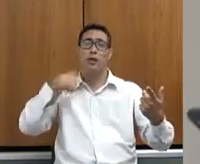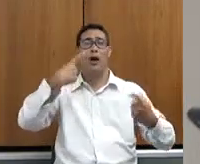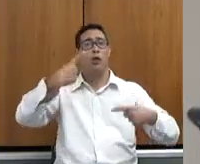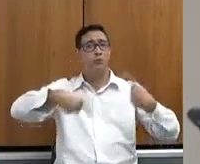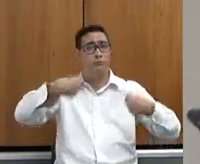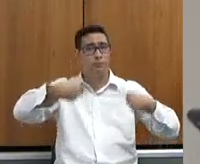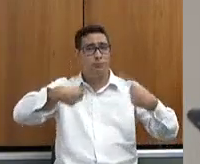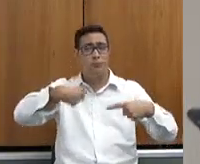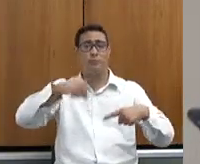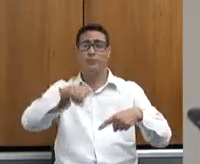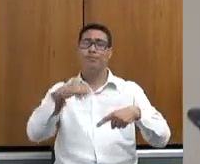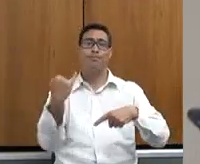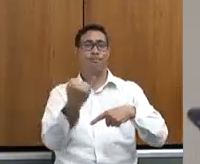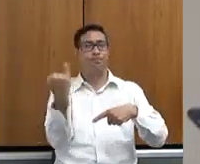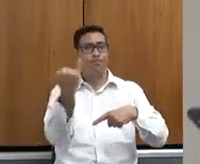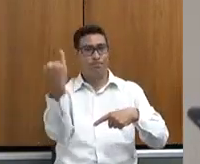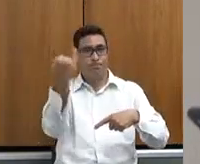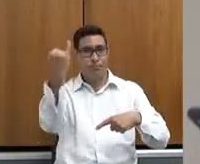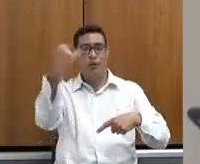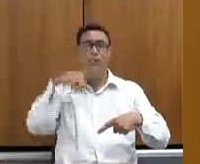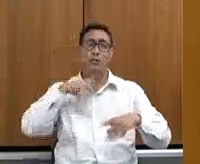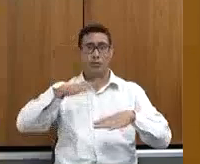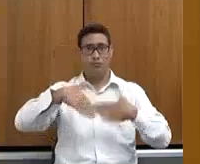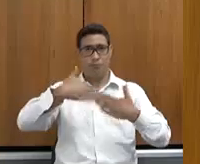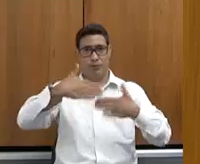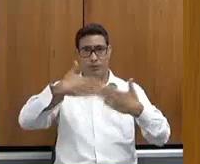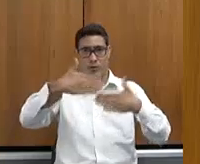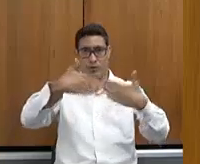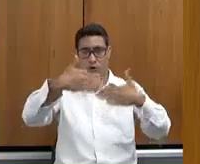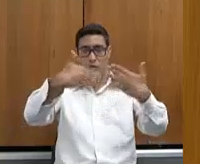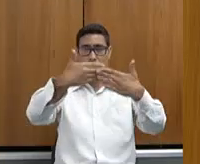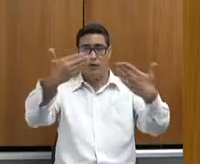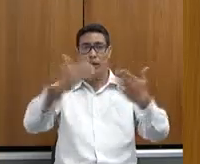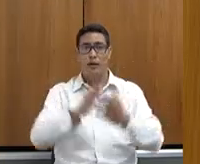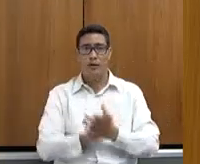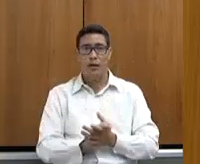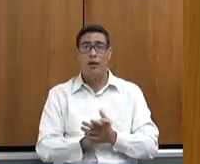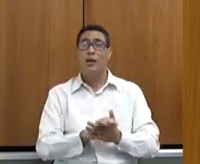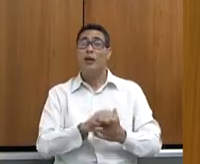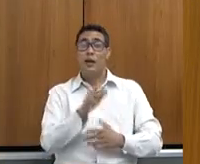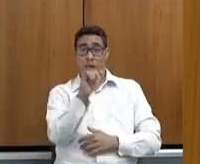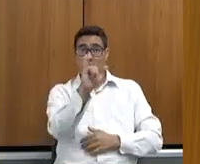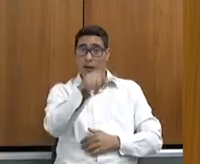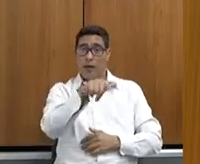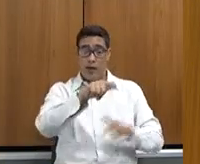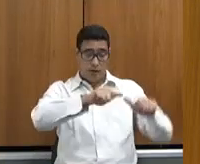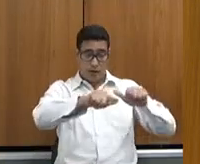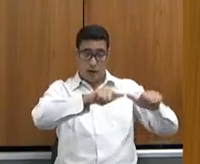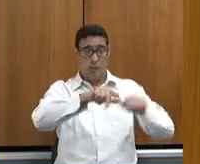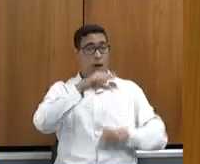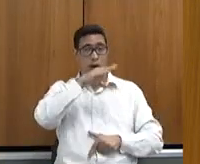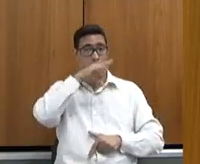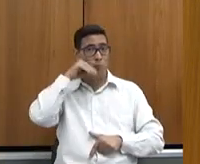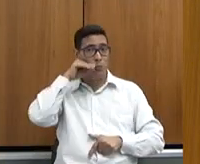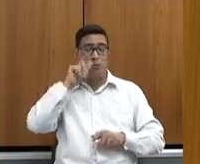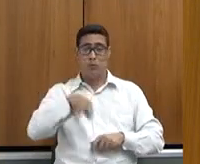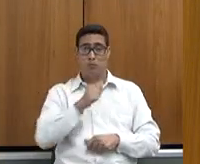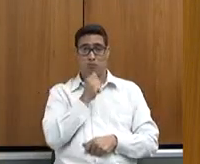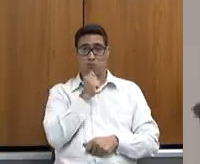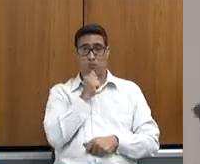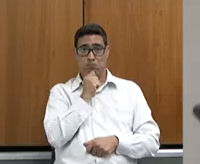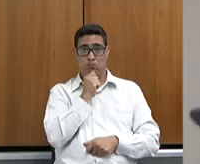importantes que têm sido desenvolvidas. Então, eu só queria reforçar, não tem serviço público, essa excelência, tantos